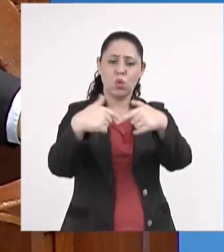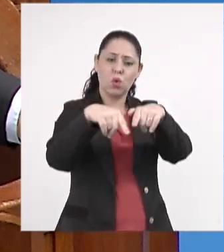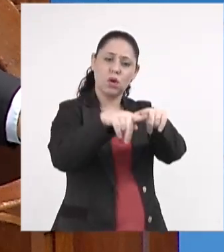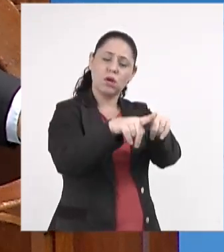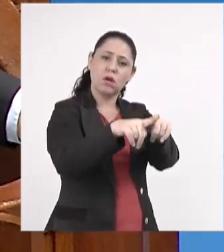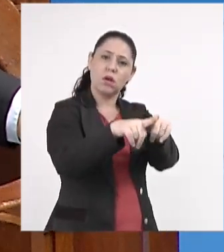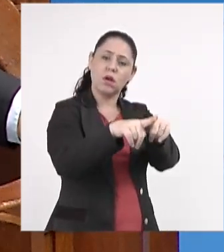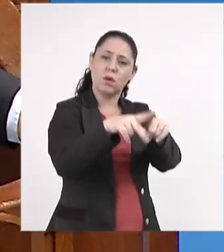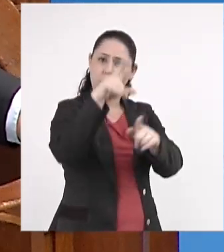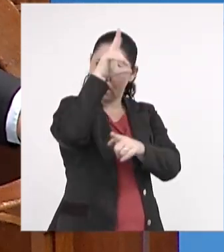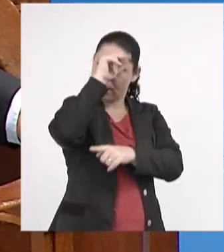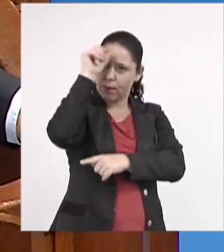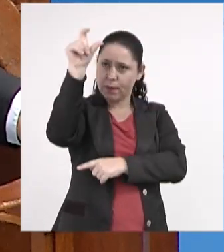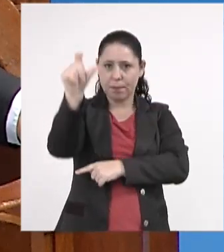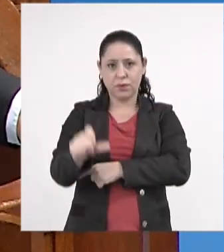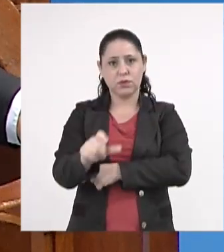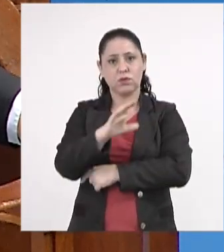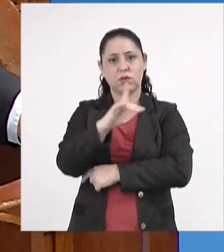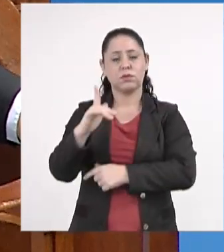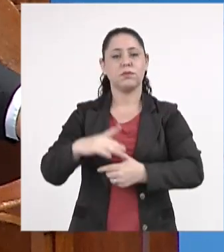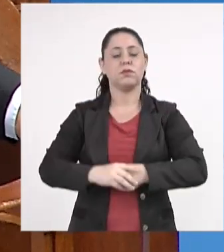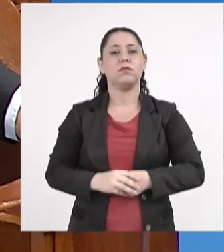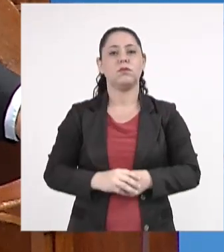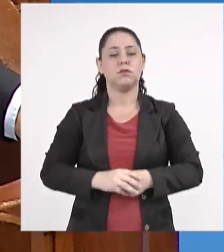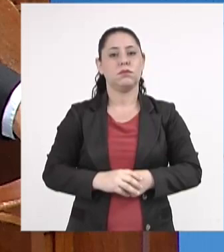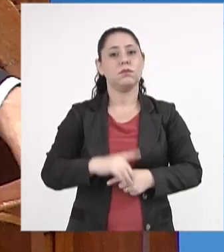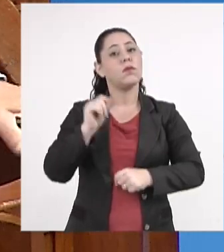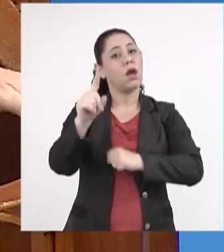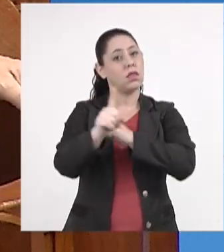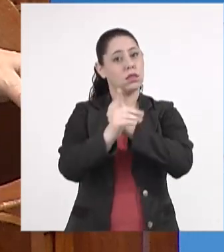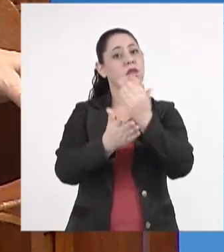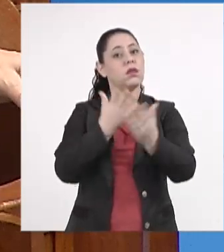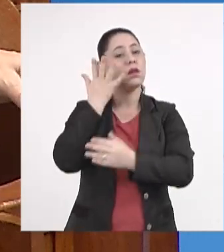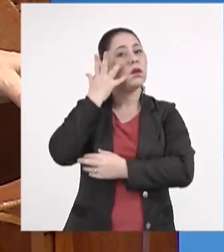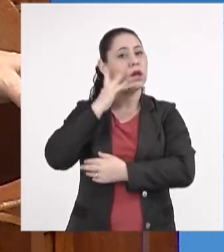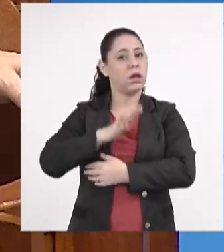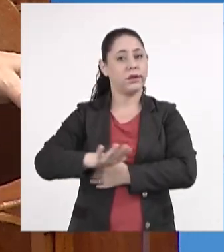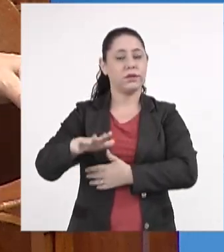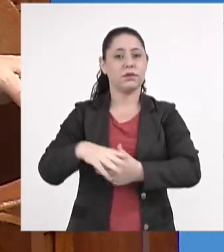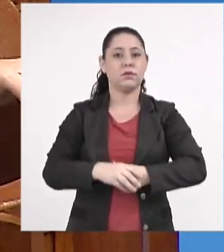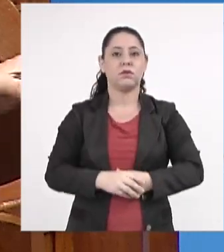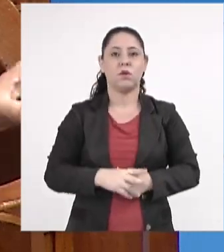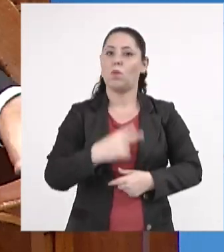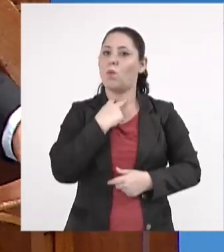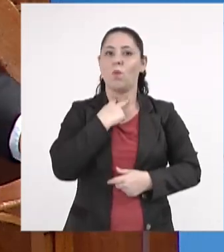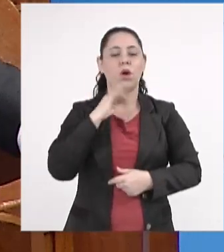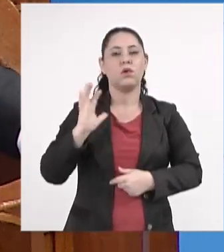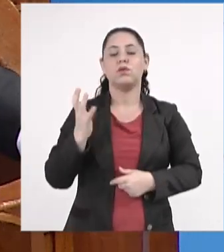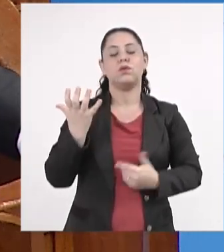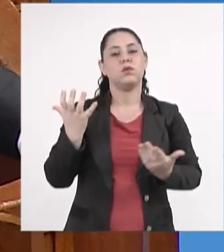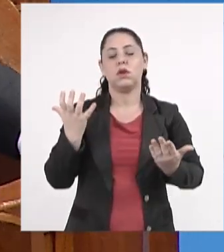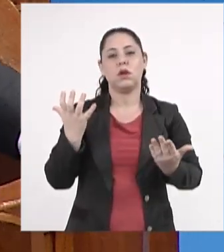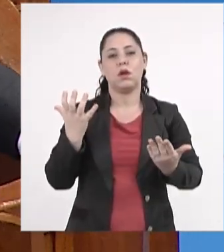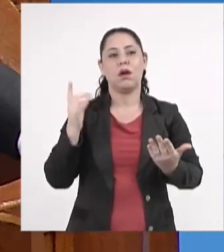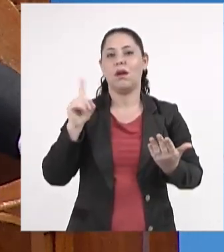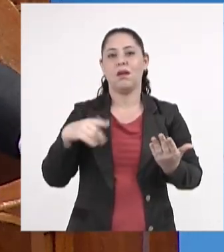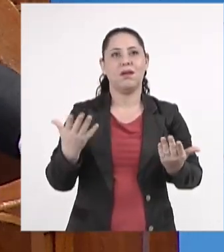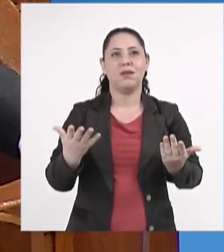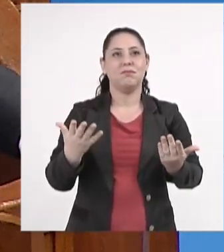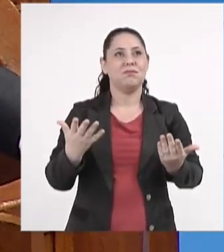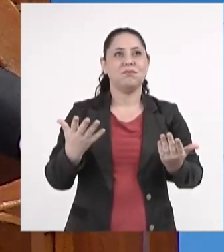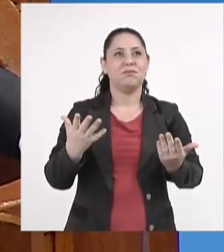colaboração com a Prefeitura de Campo Grande para atender essas crianças. O que não pode acontecer é